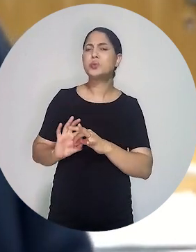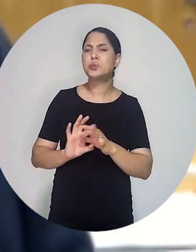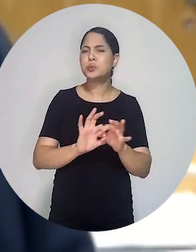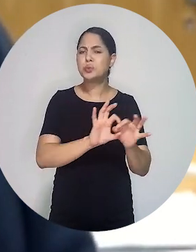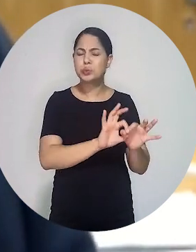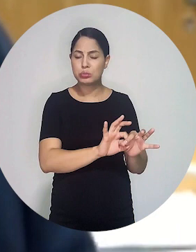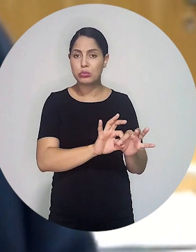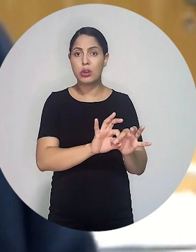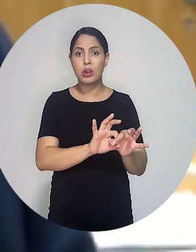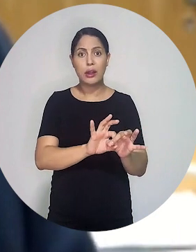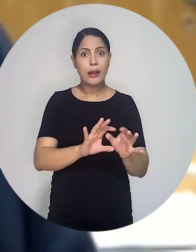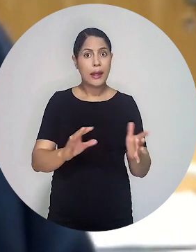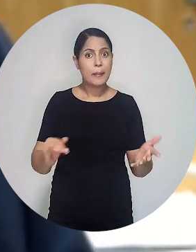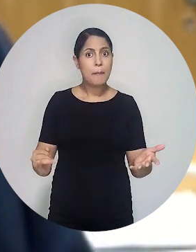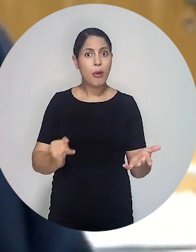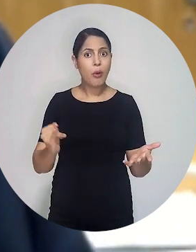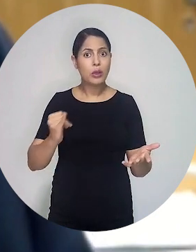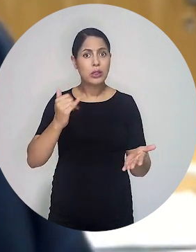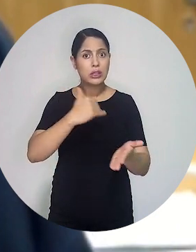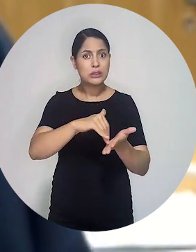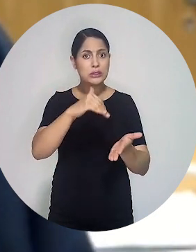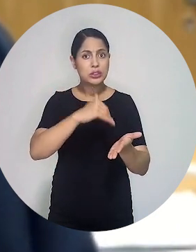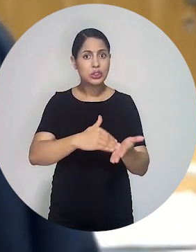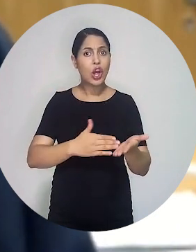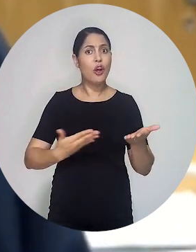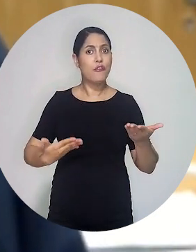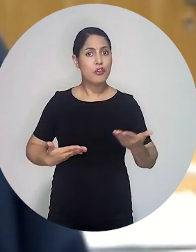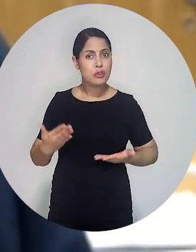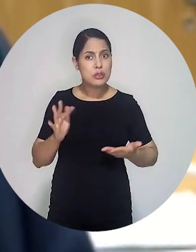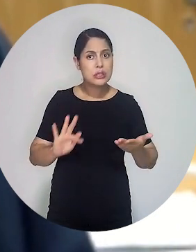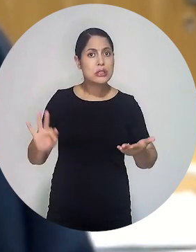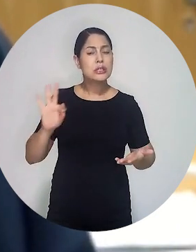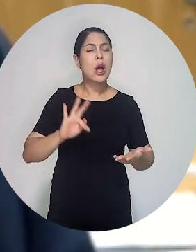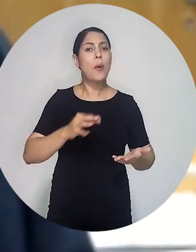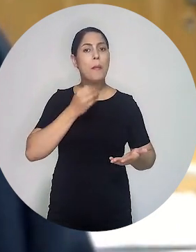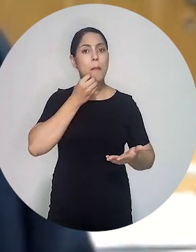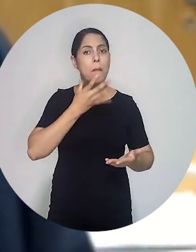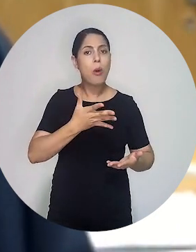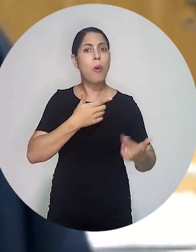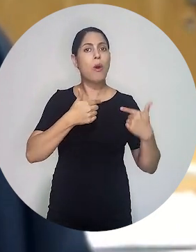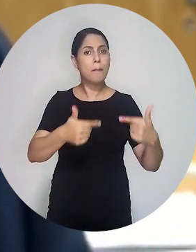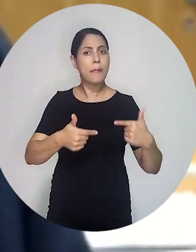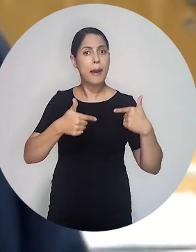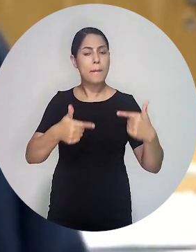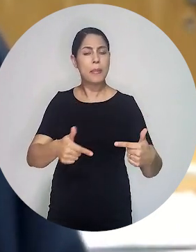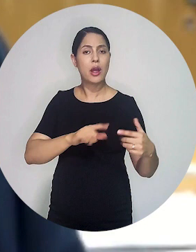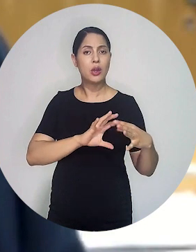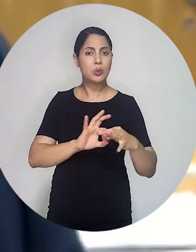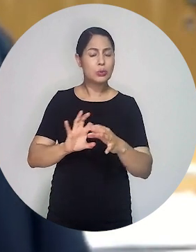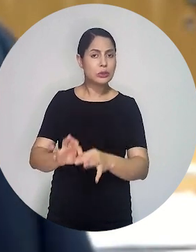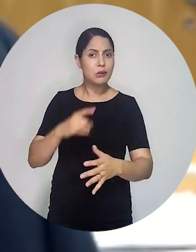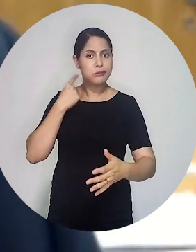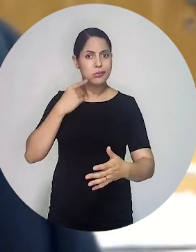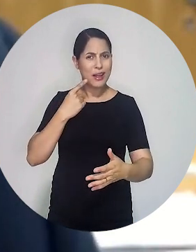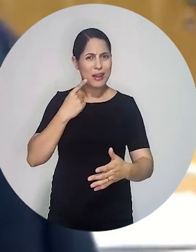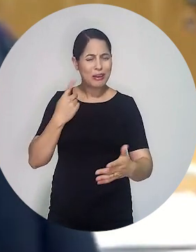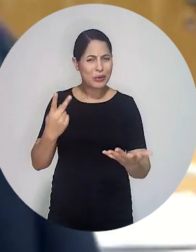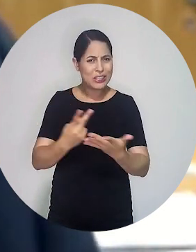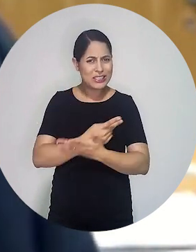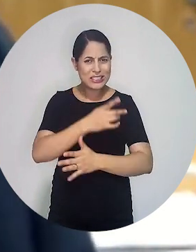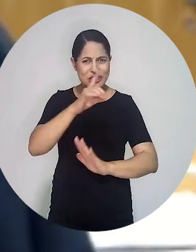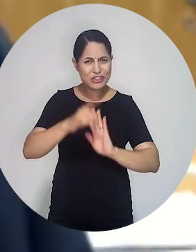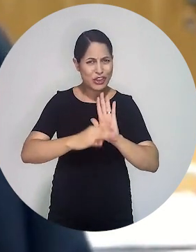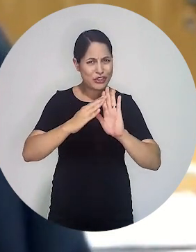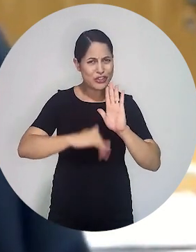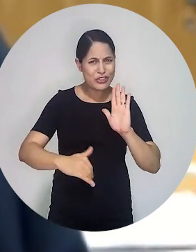que dizem respeito diretamente ao bom funcionamento dos escritórios e a boa finalidade que se pretende cumprir com a advocacia